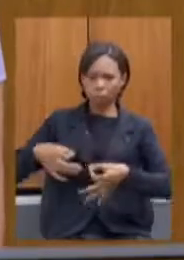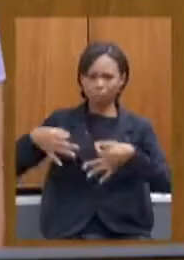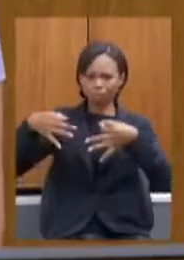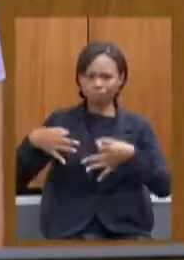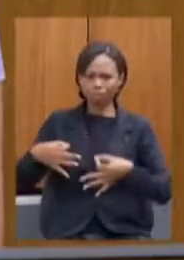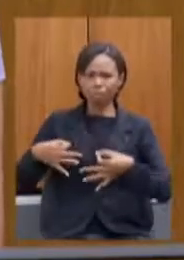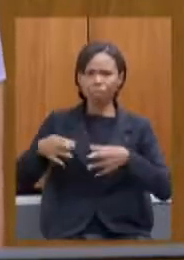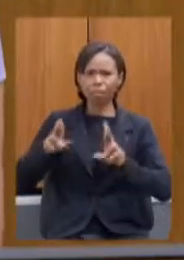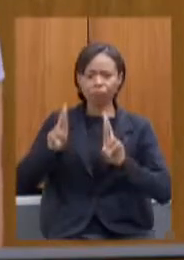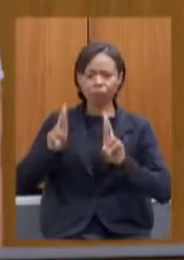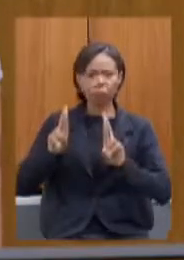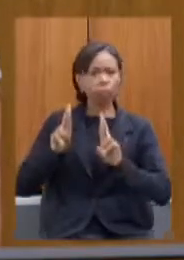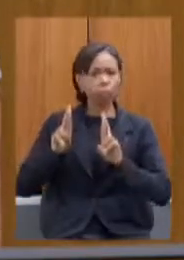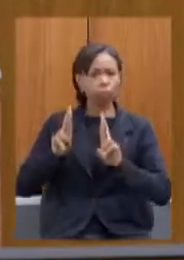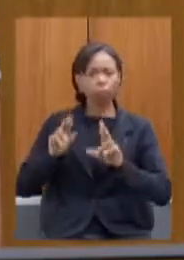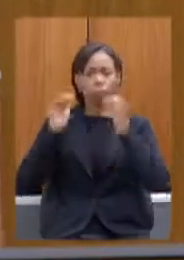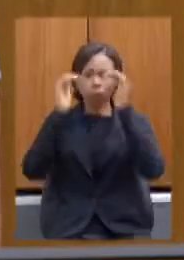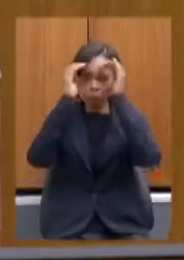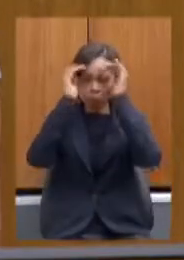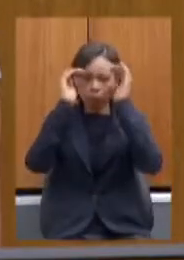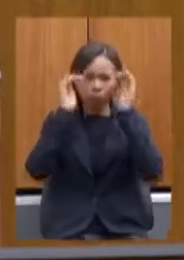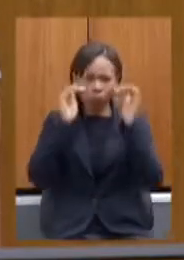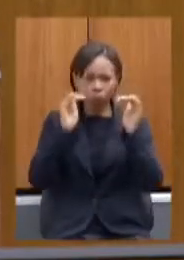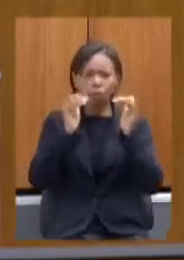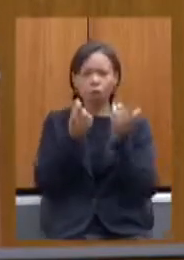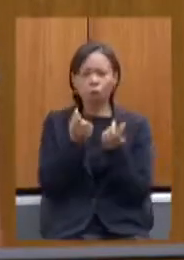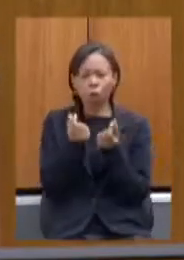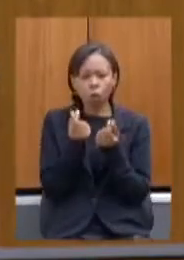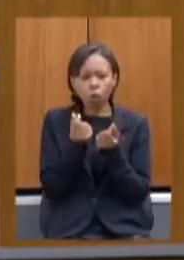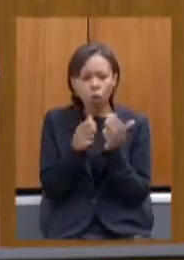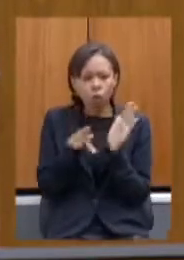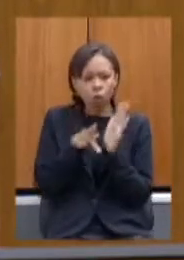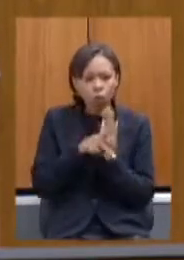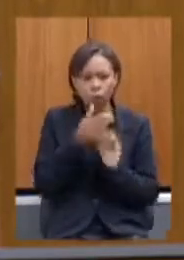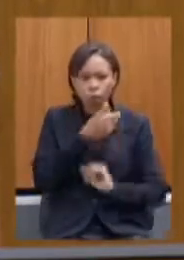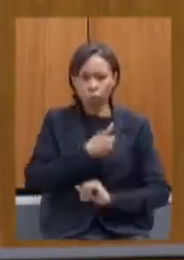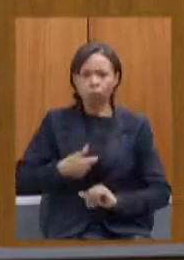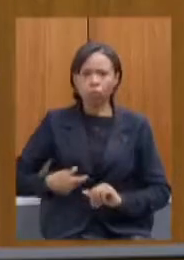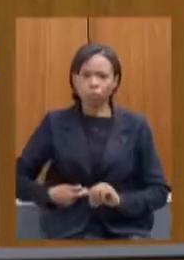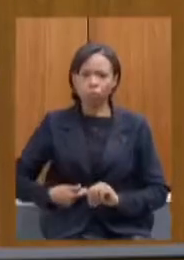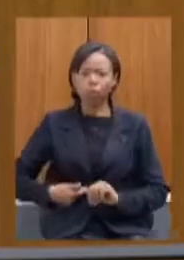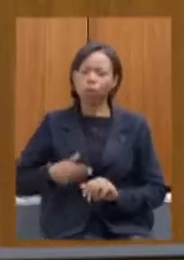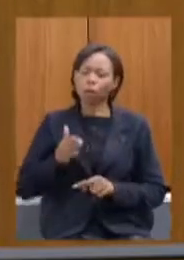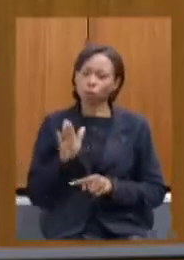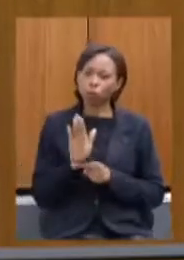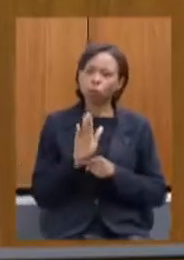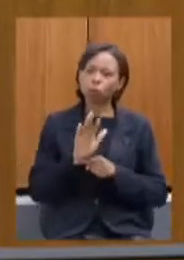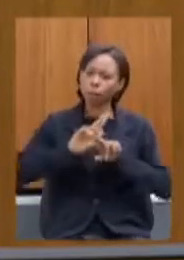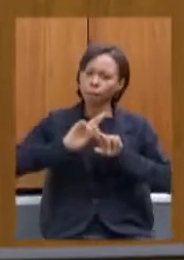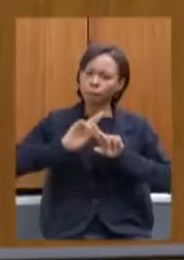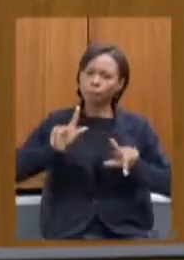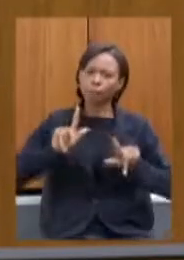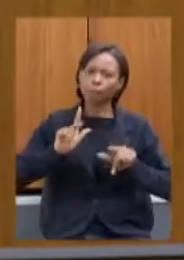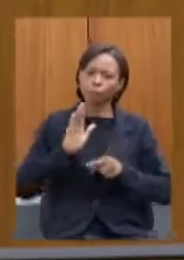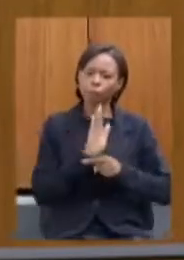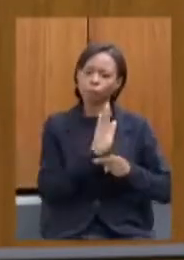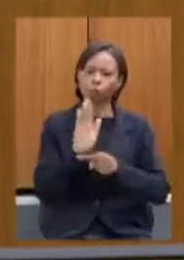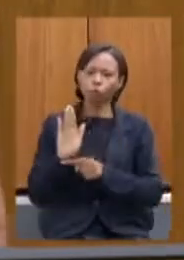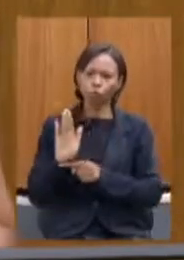responsável o respeito aos recursos públicos faz diferença para gerar resultado para as pessoas